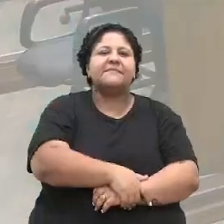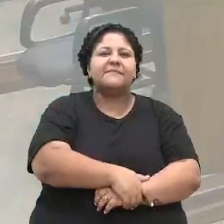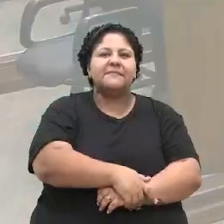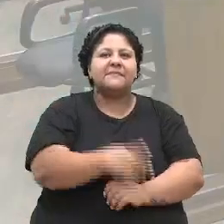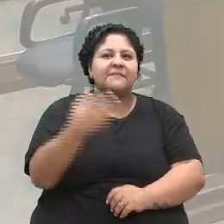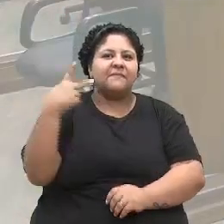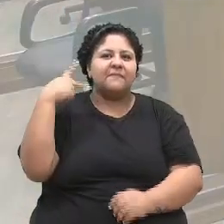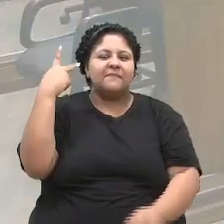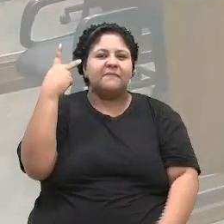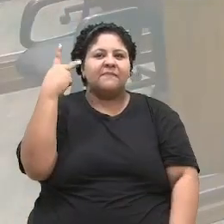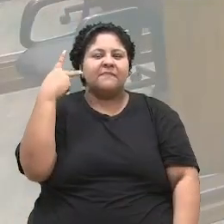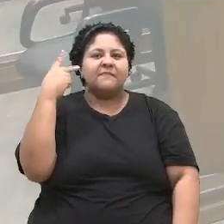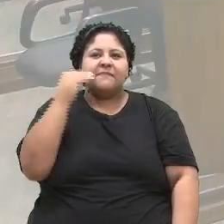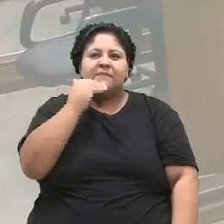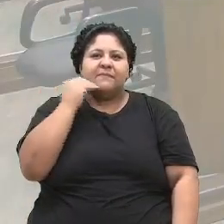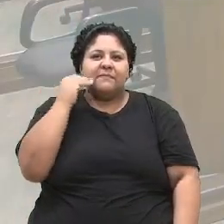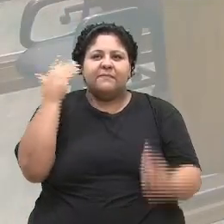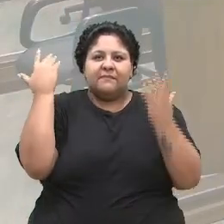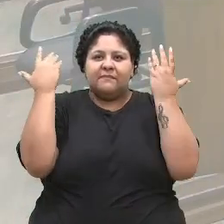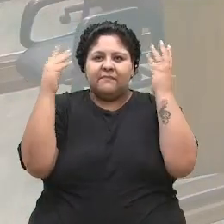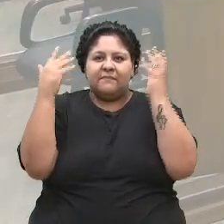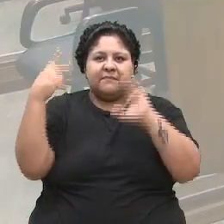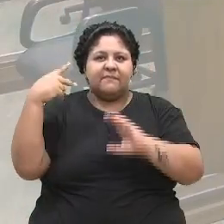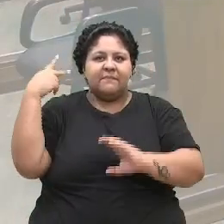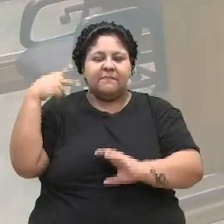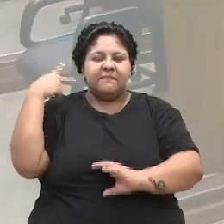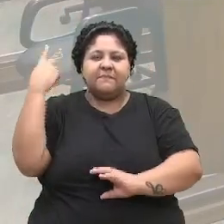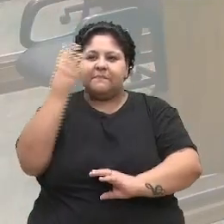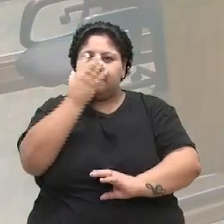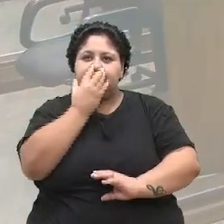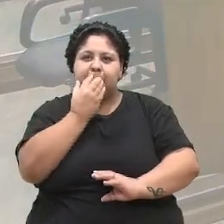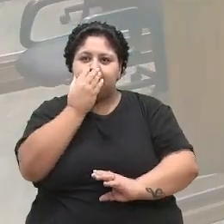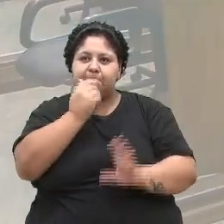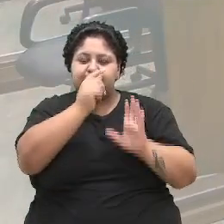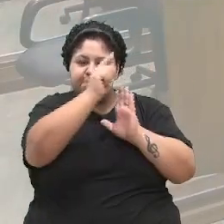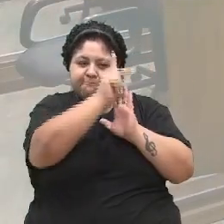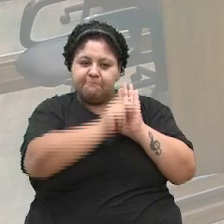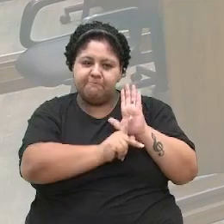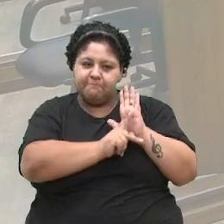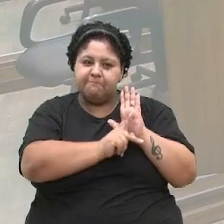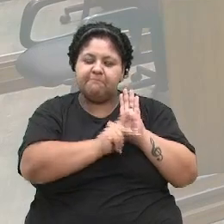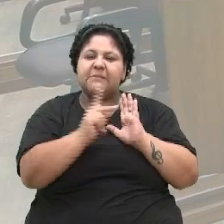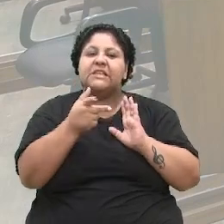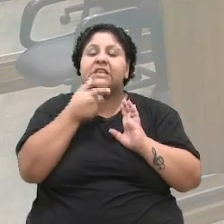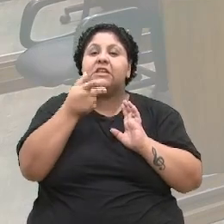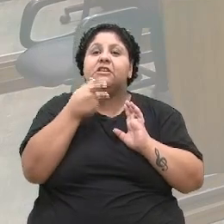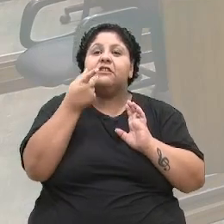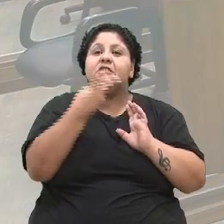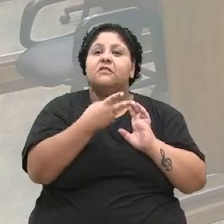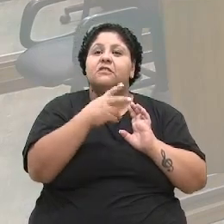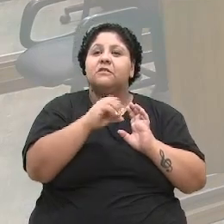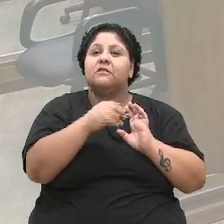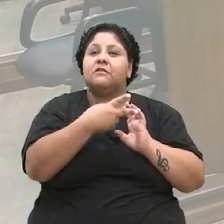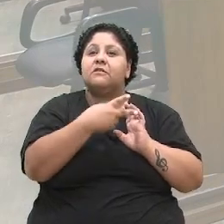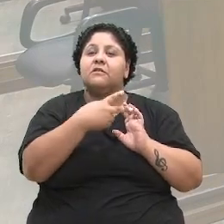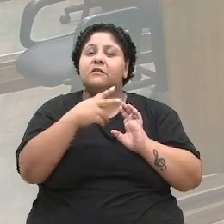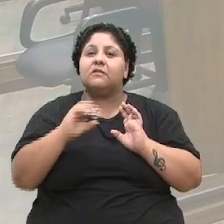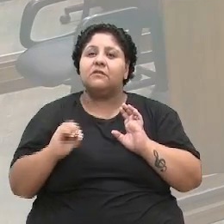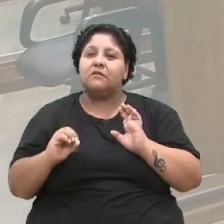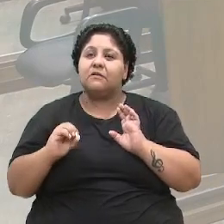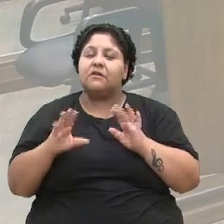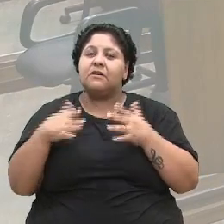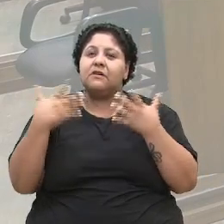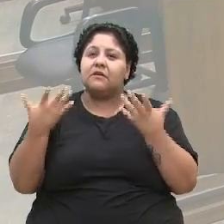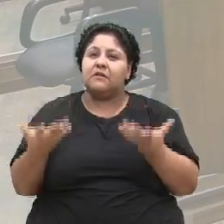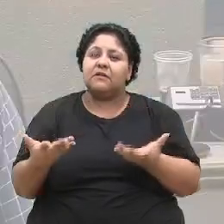Marisol, parabenizar o colega vereador Camiles pela proposição. Dizer que em 2020, o então,